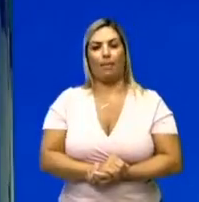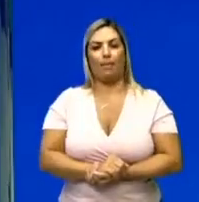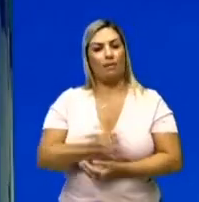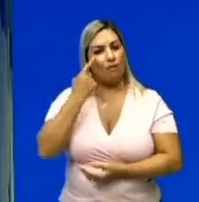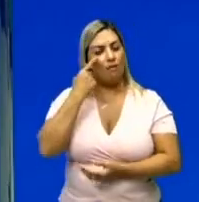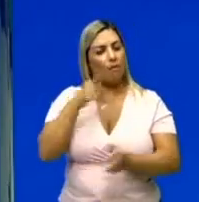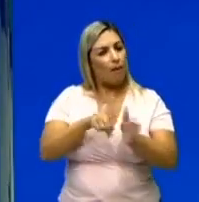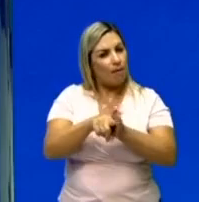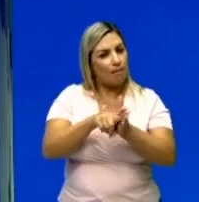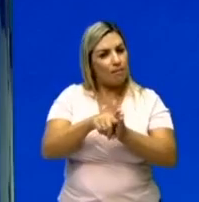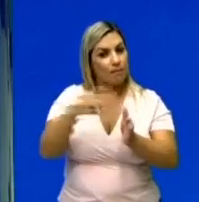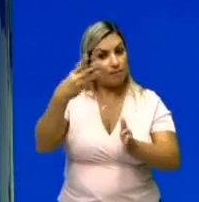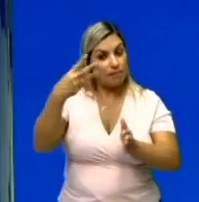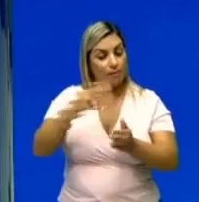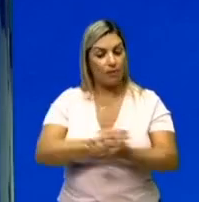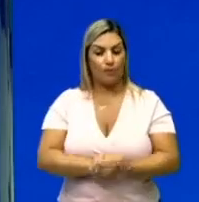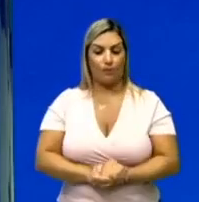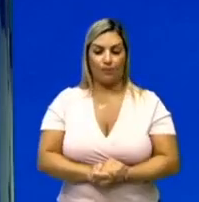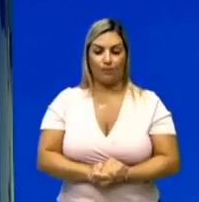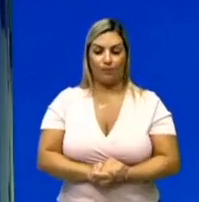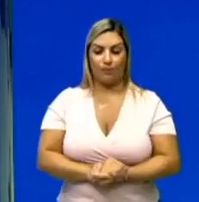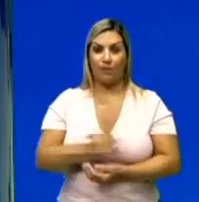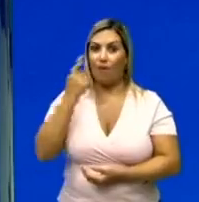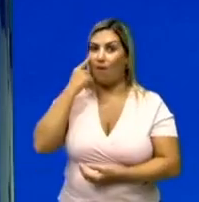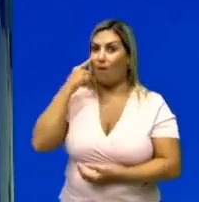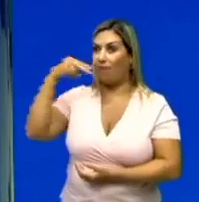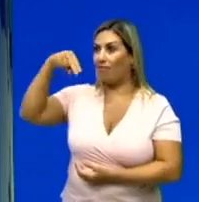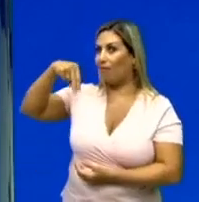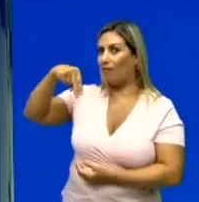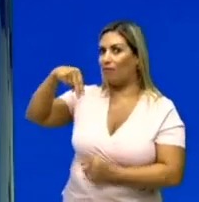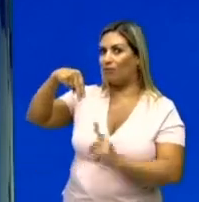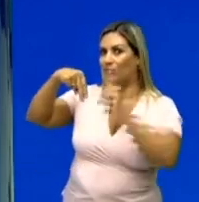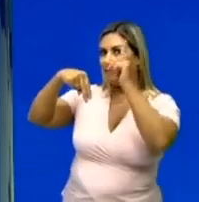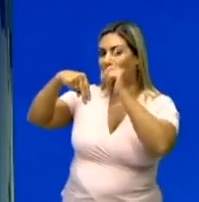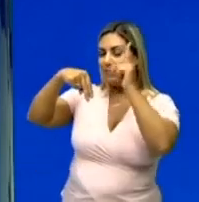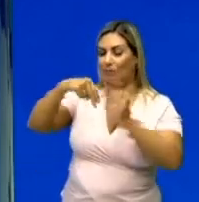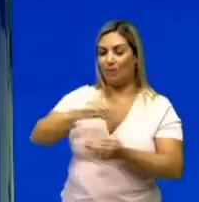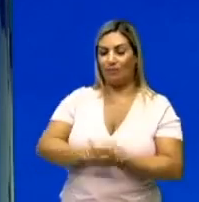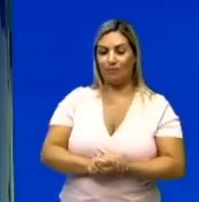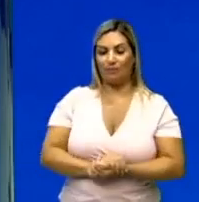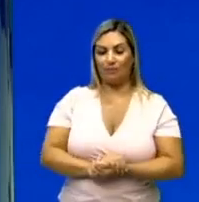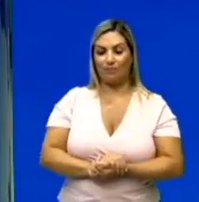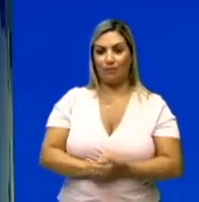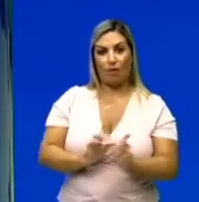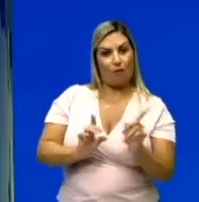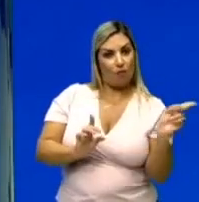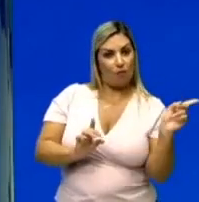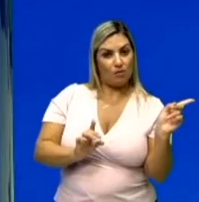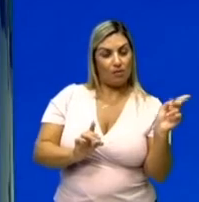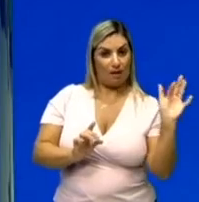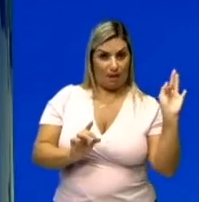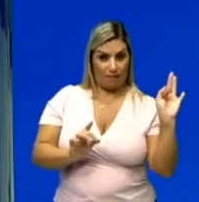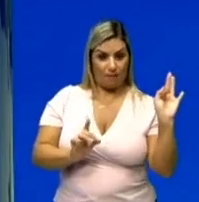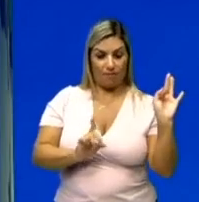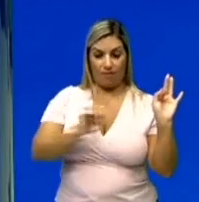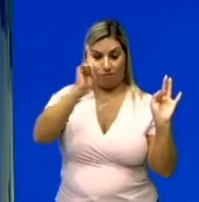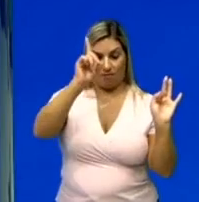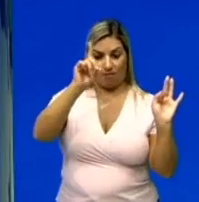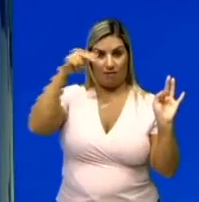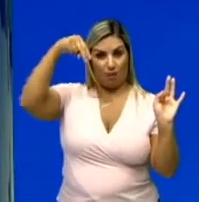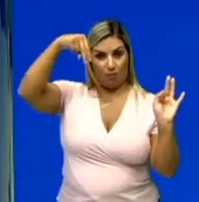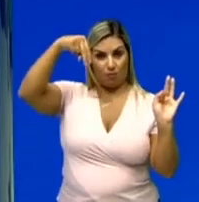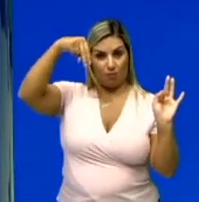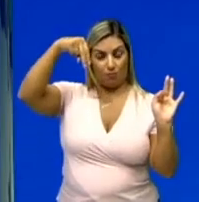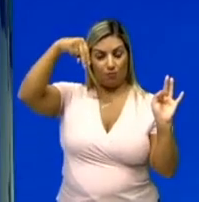analisar o terceiro caso de forças? Olha aqui, olha. Se a minha força agora está para cá e a minha normal faz um ângulo de 90